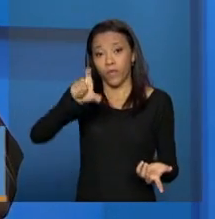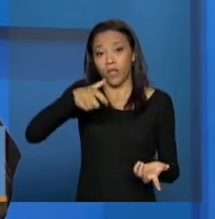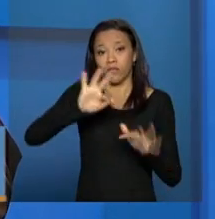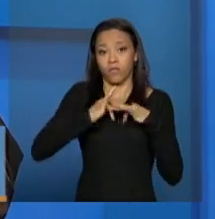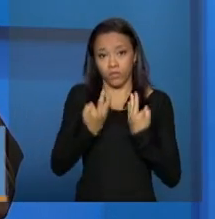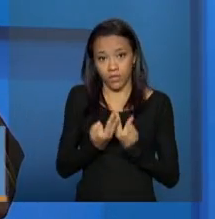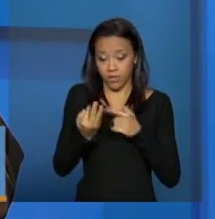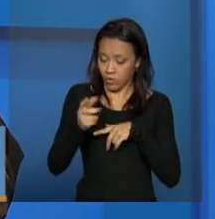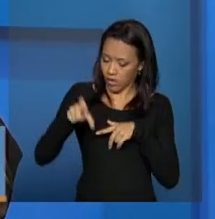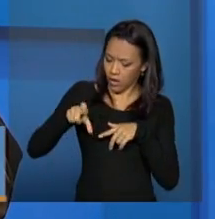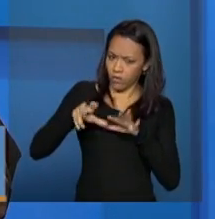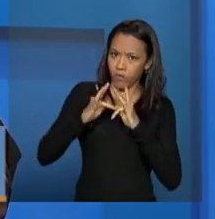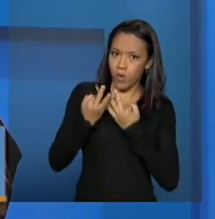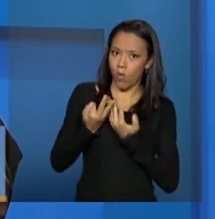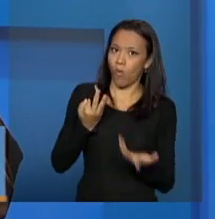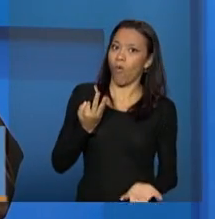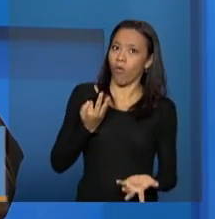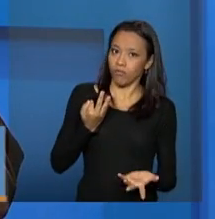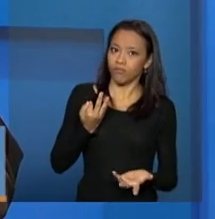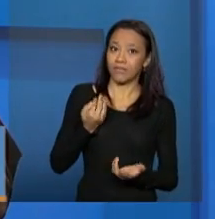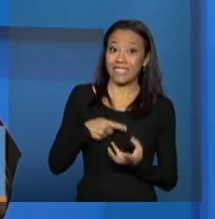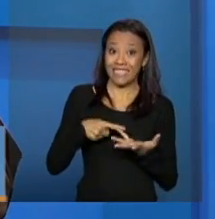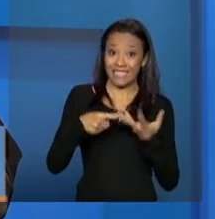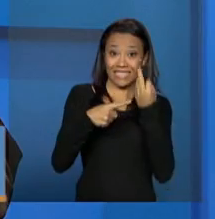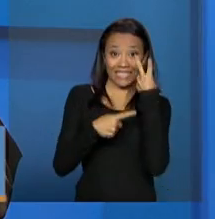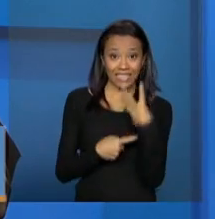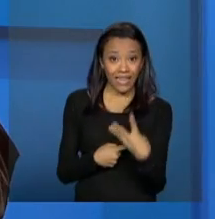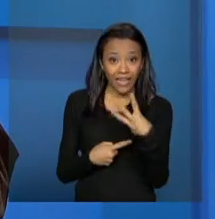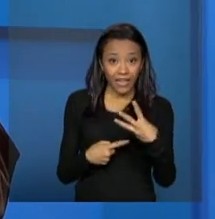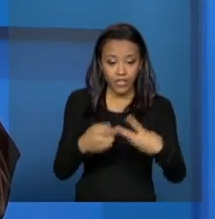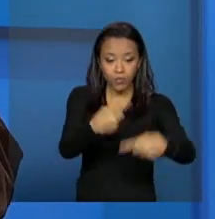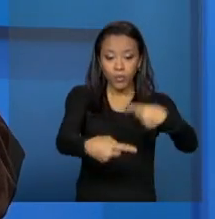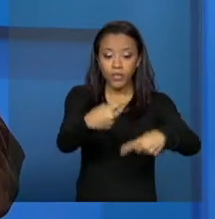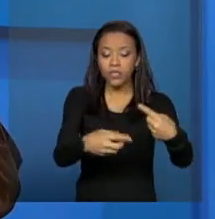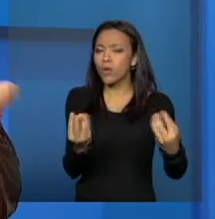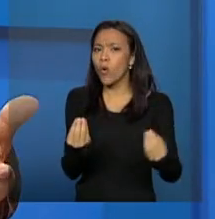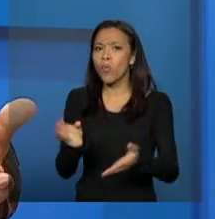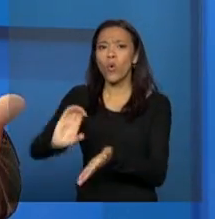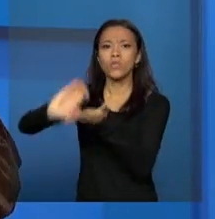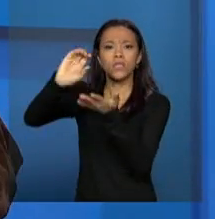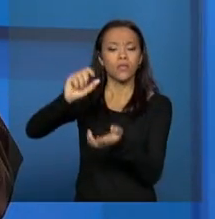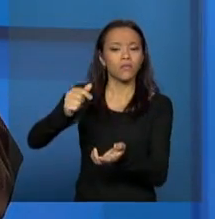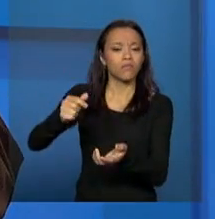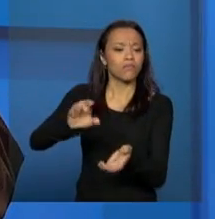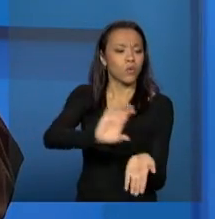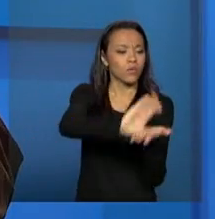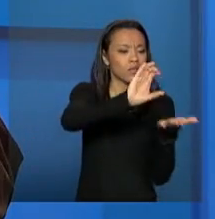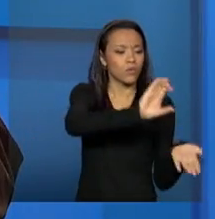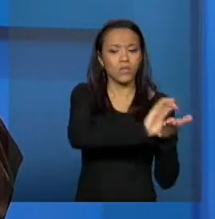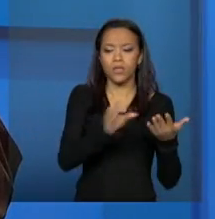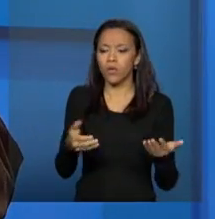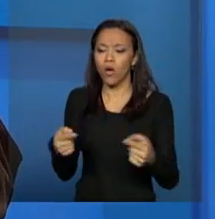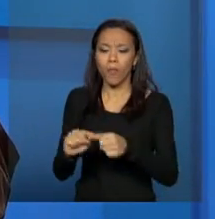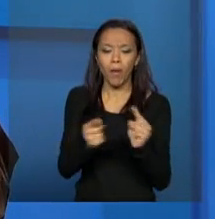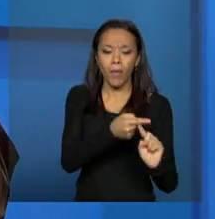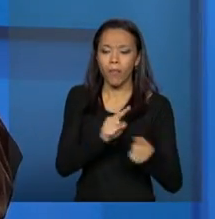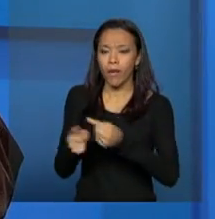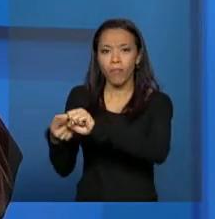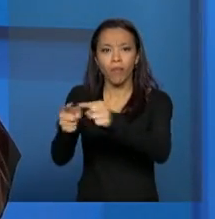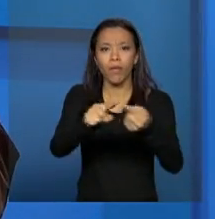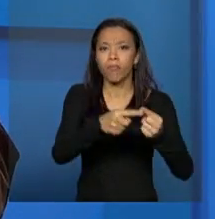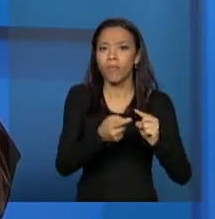Família tem uma participação efetiva das três políticas. Como é que esses conselhos podem estar conversando, desde o município até a nível nacional, com relação